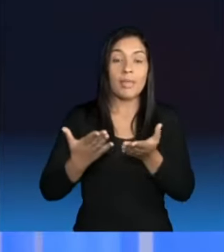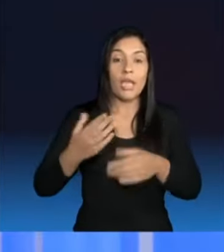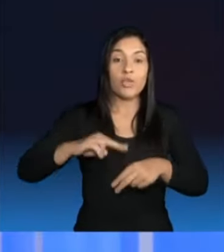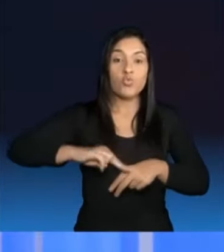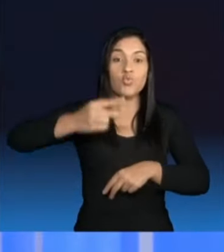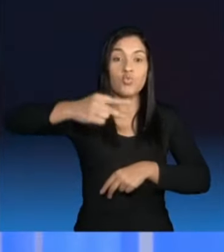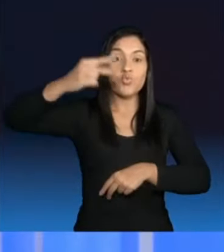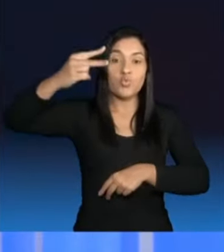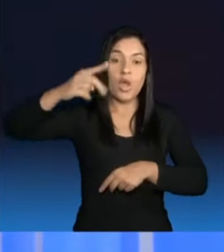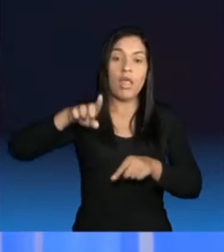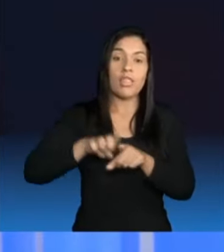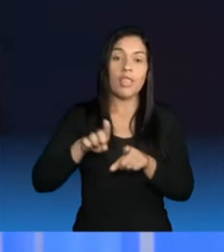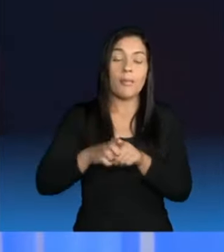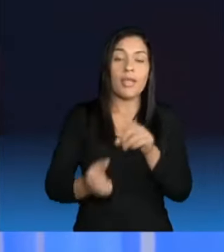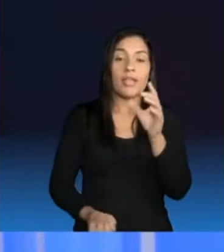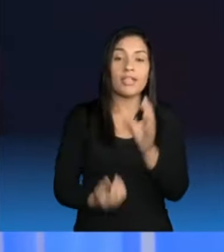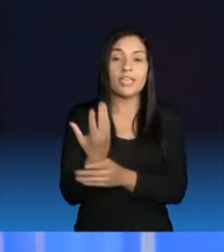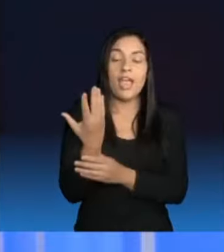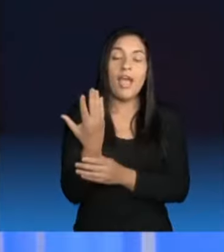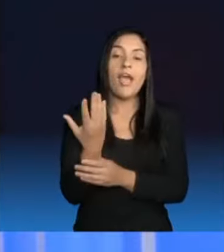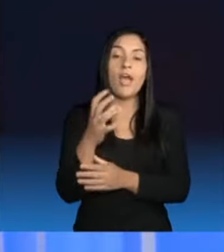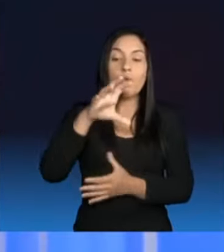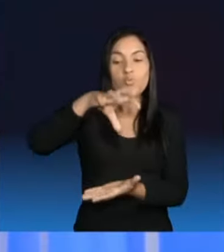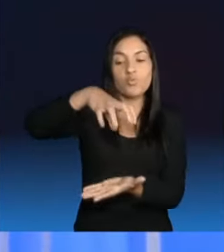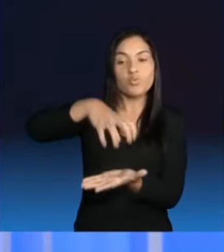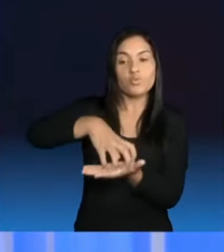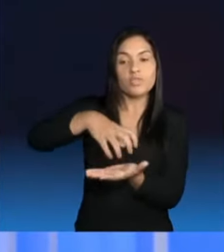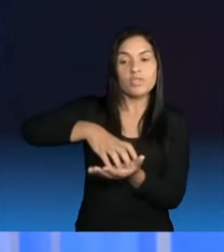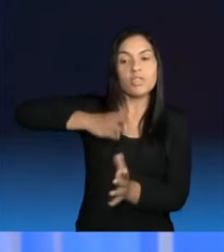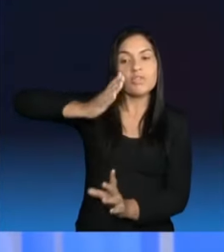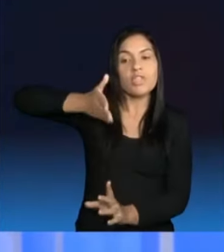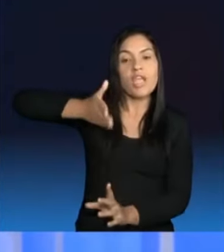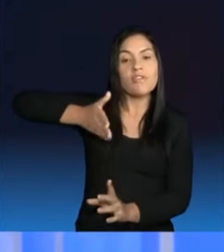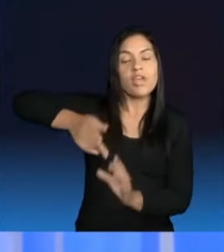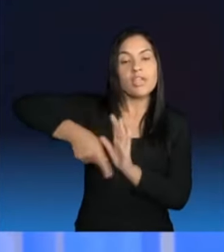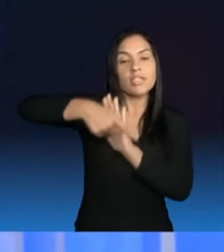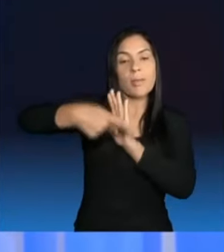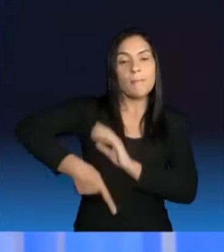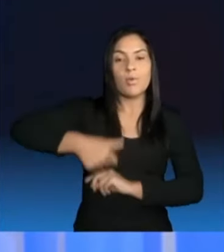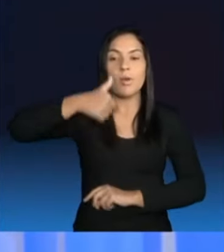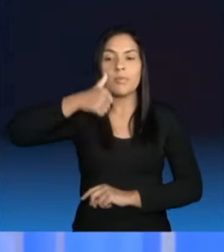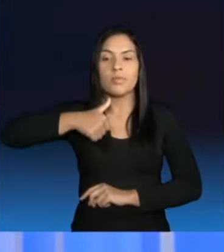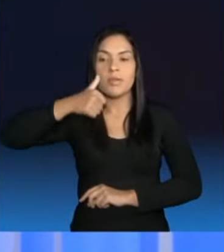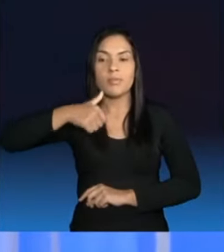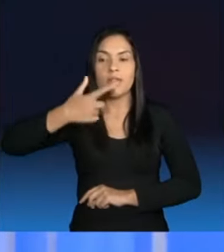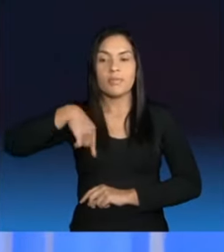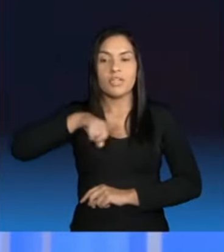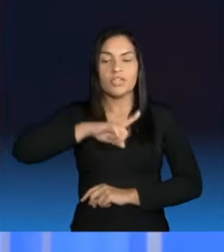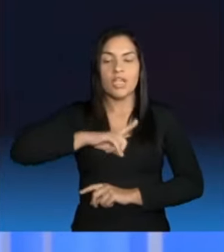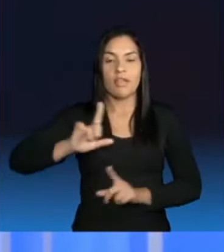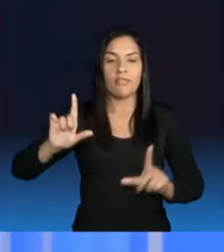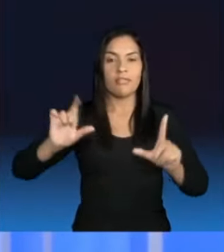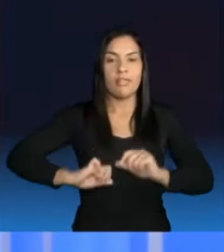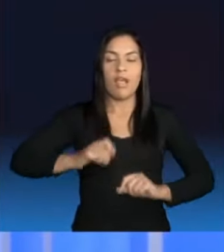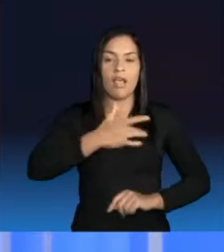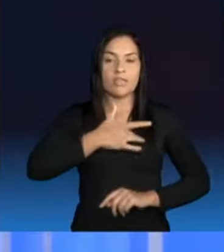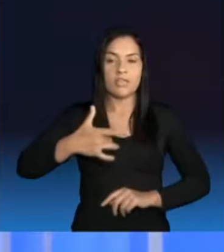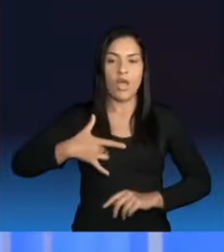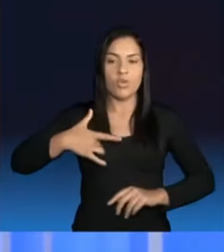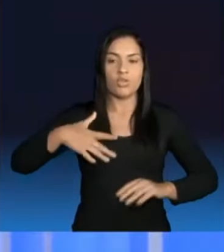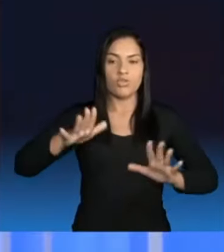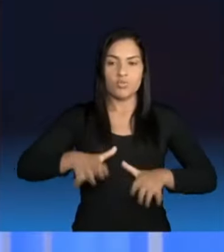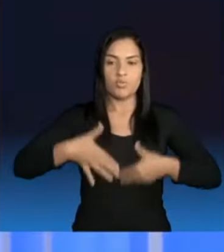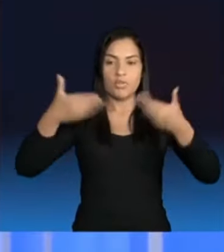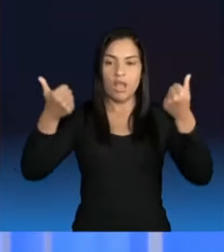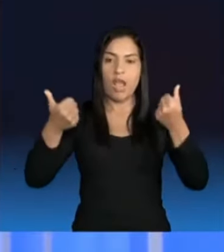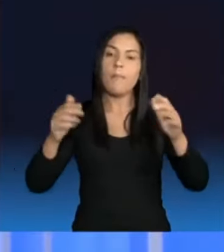especializado da mulher para que a gente possa melhorar a saúde aqui em Natal. Agora, precisa